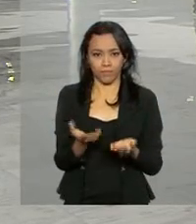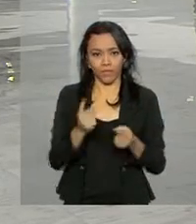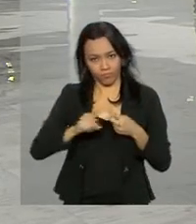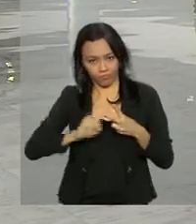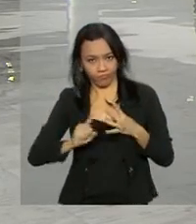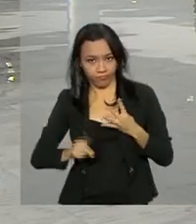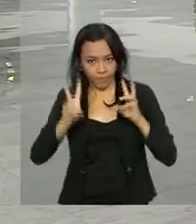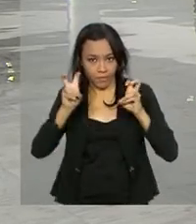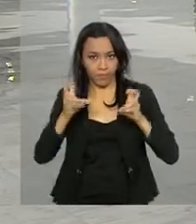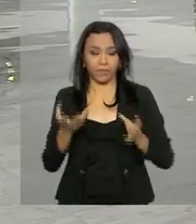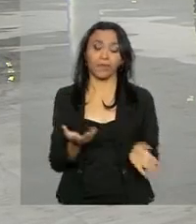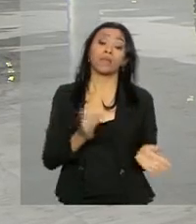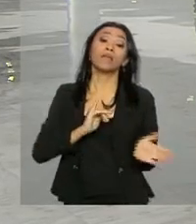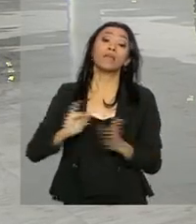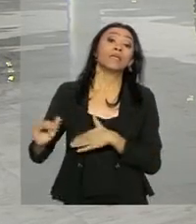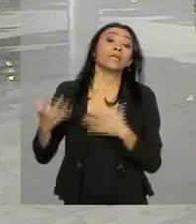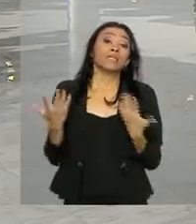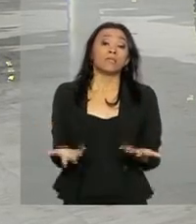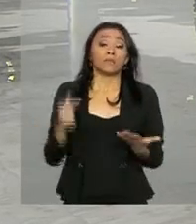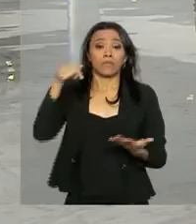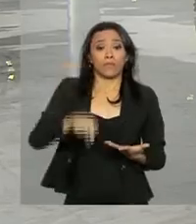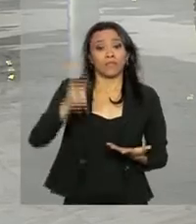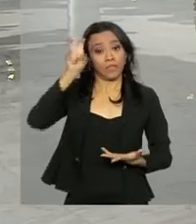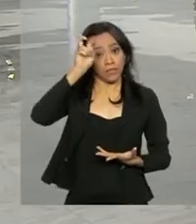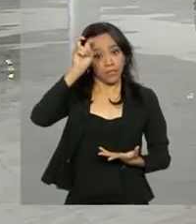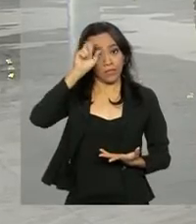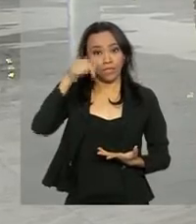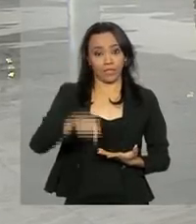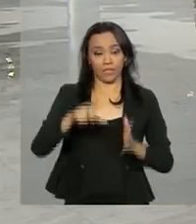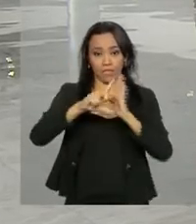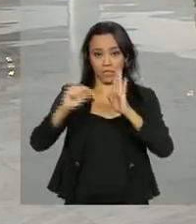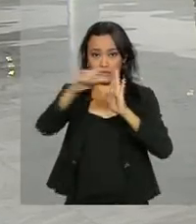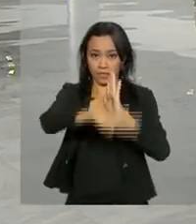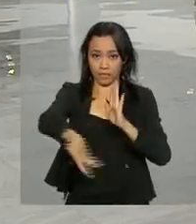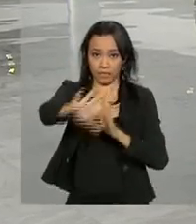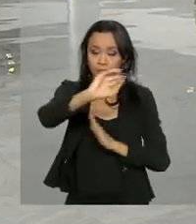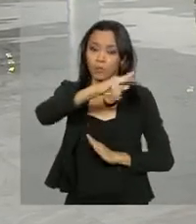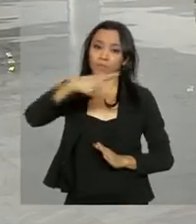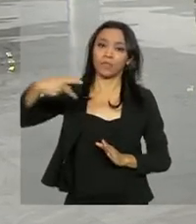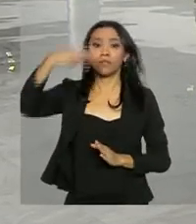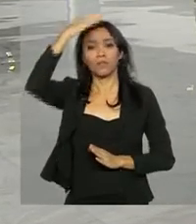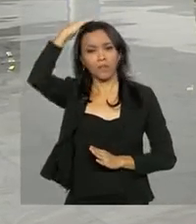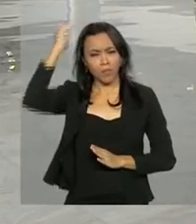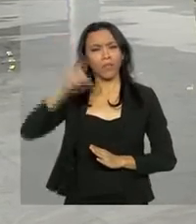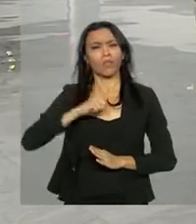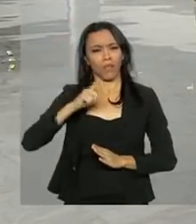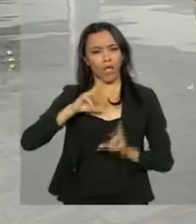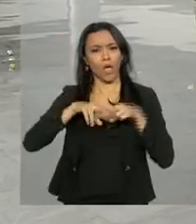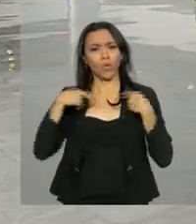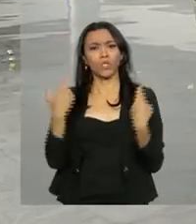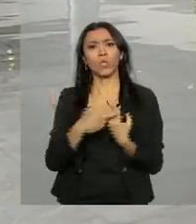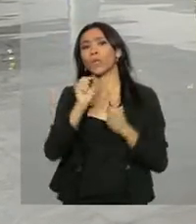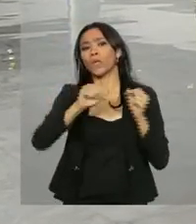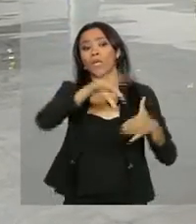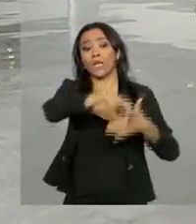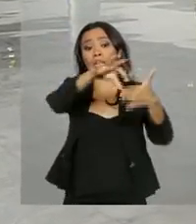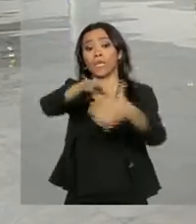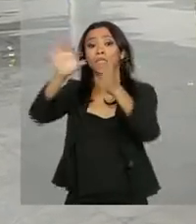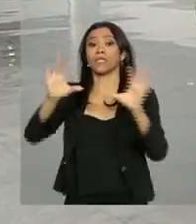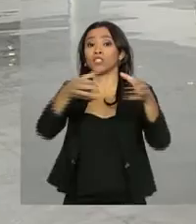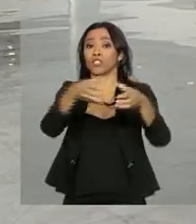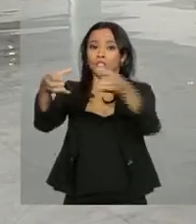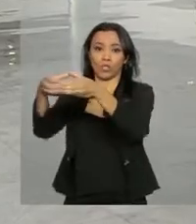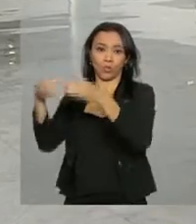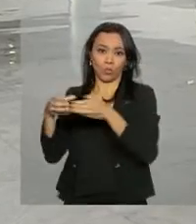Bom, nessa quinta-feira, aqui no Palácio do Planalto, o presidente Michel Temer se reúne com líderes de partidos da